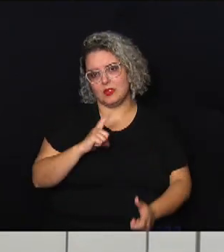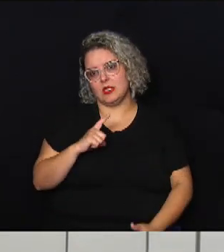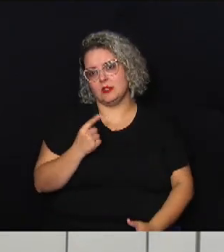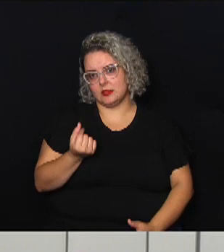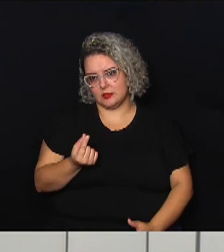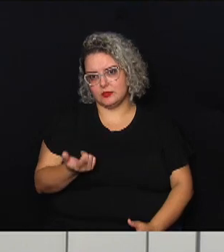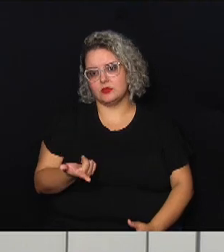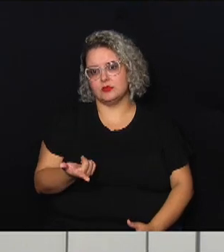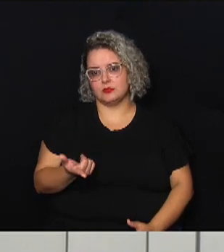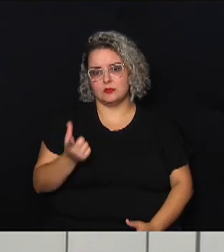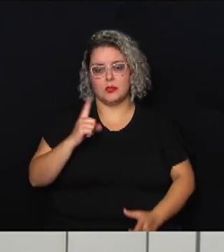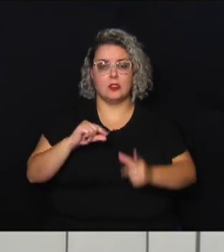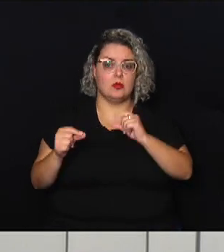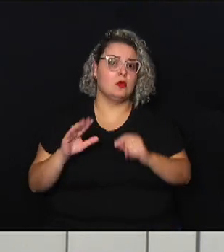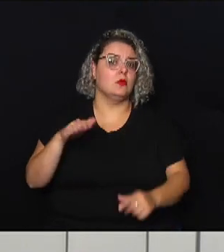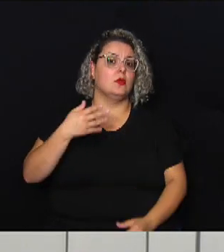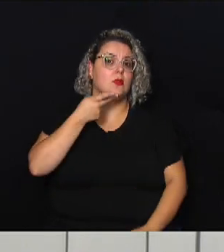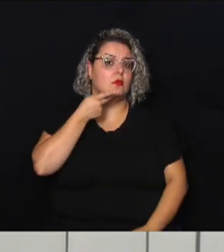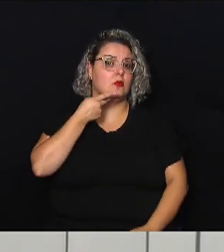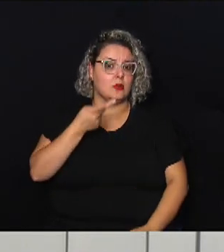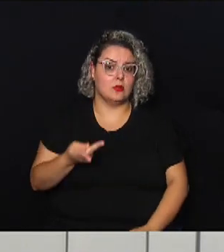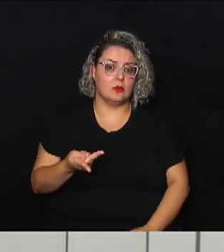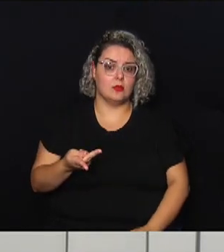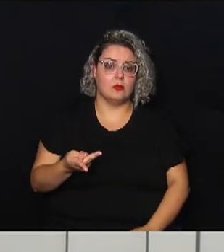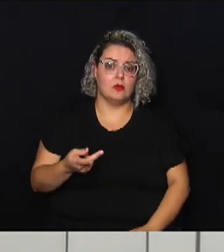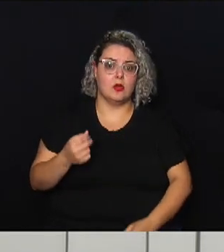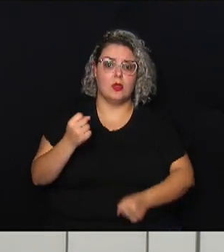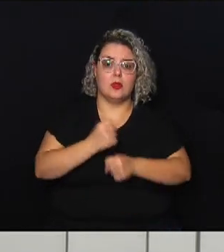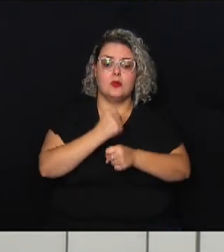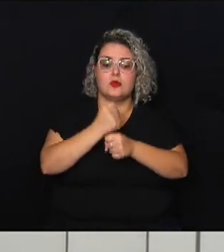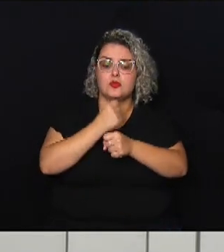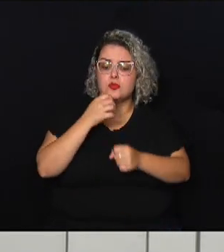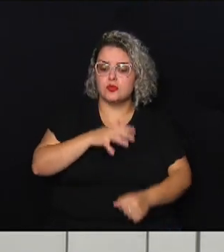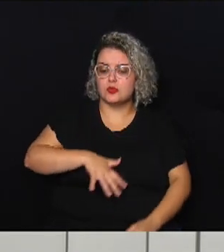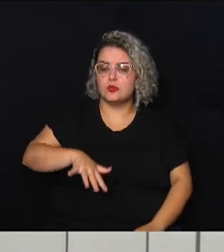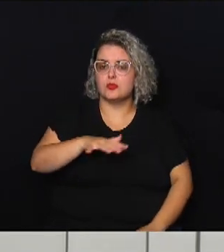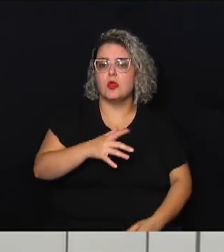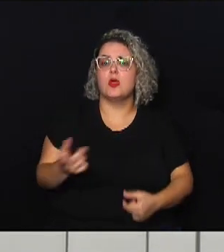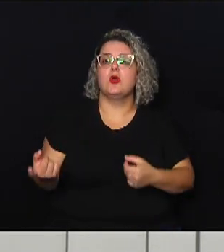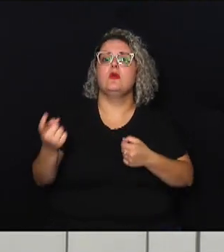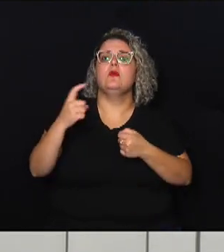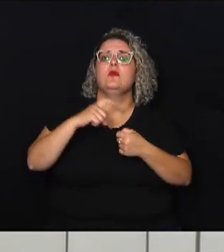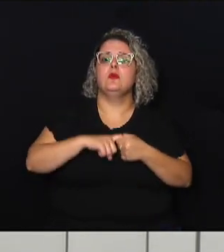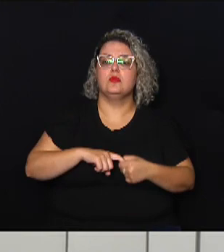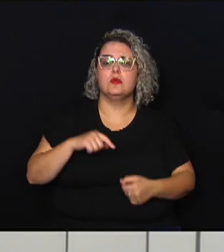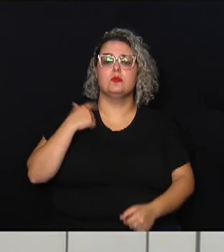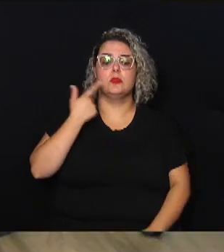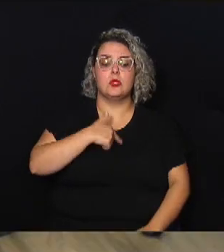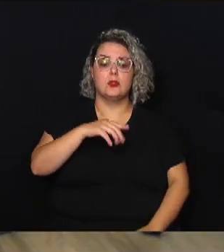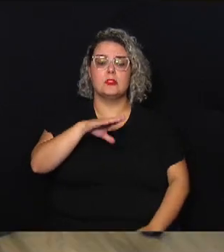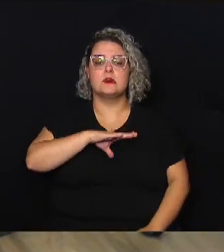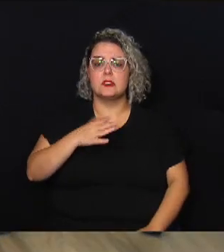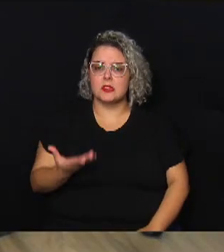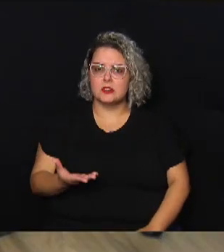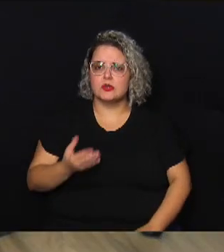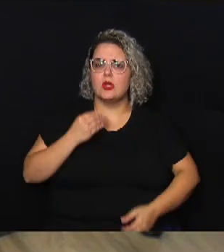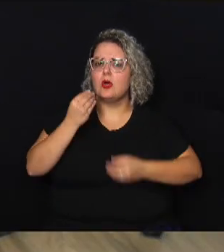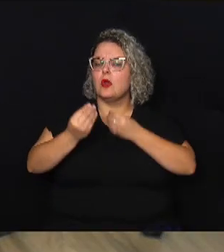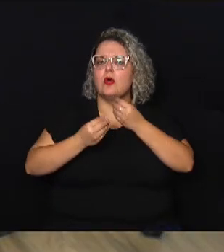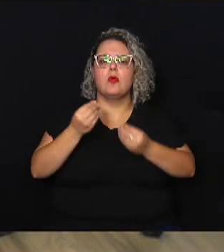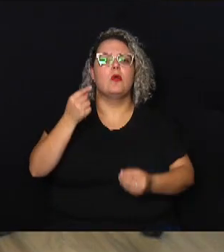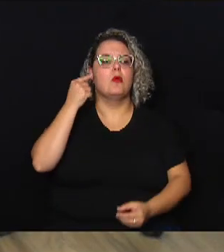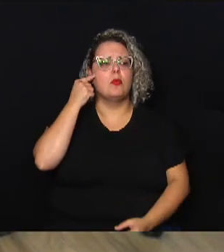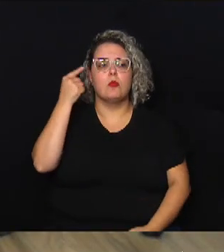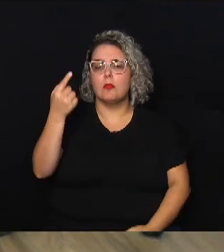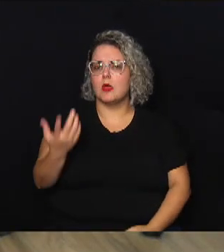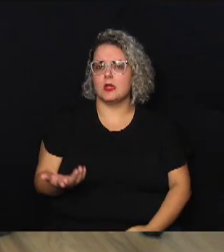dinheiro para sair quando a gente fala em reconstrução de áreas agora voltando para a nossa cidade como que a gente tem que também pensar